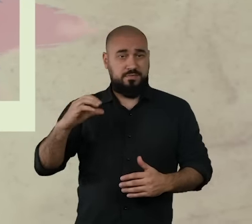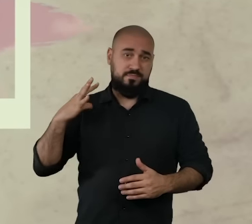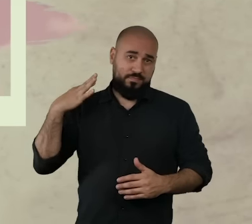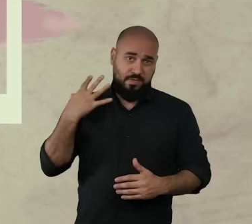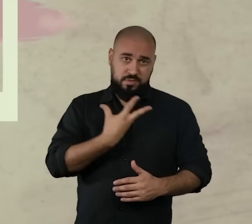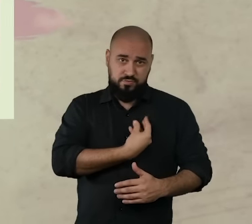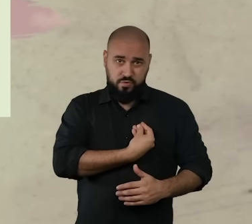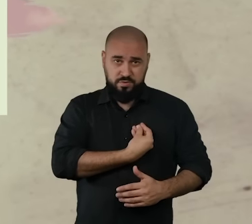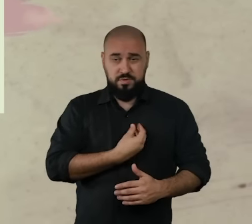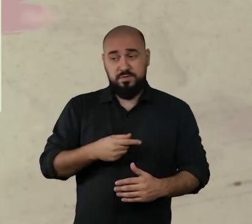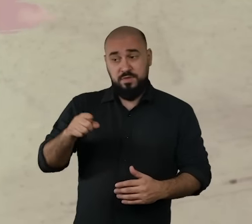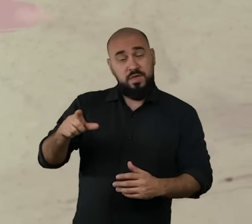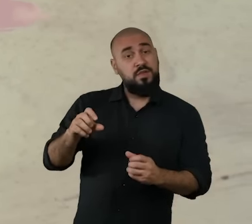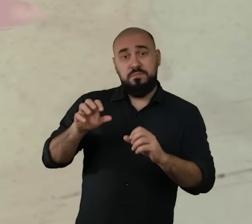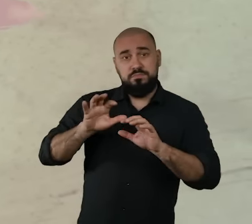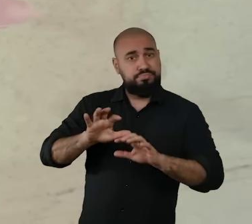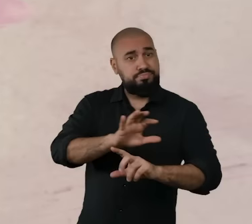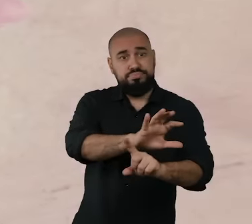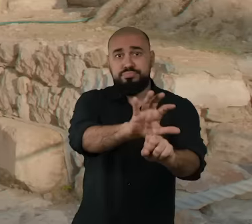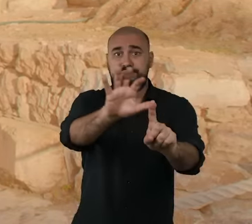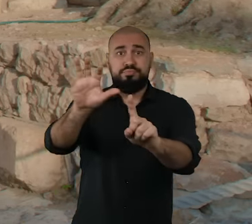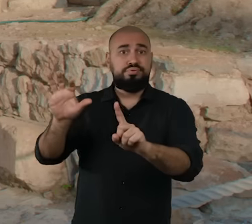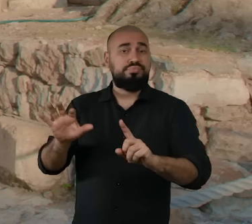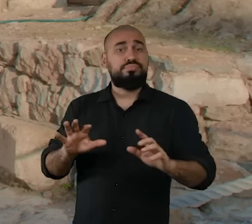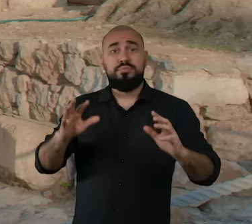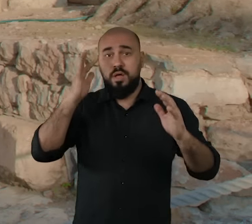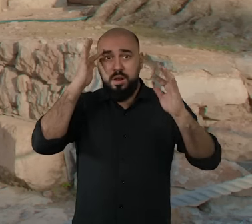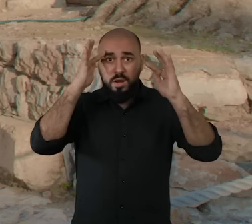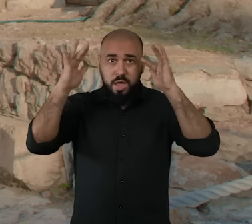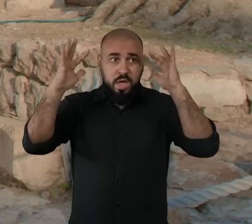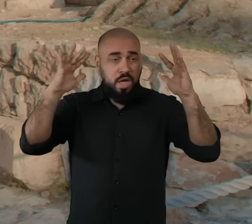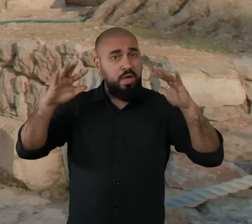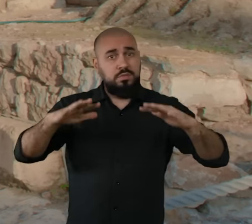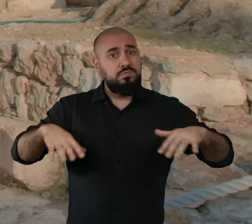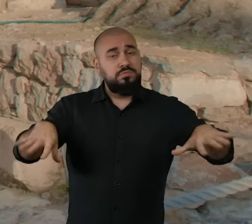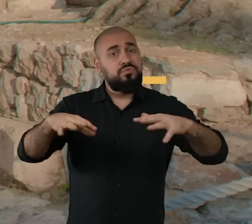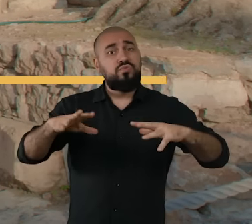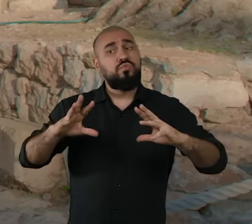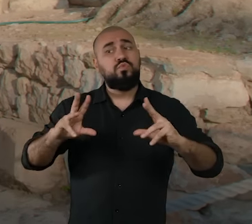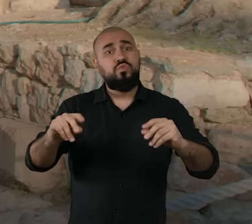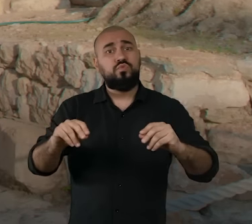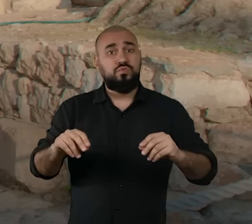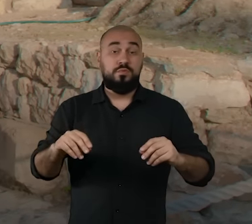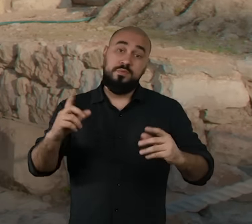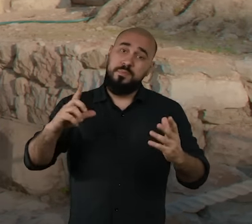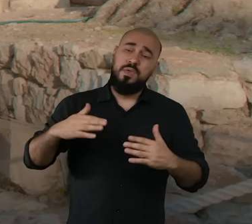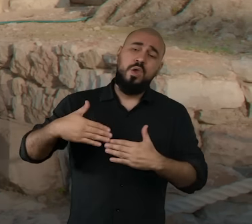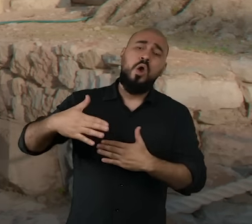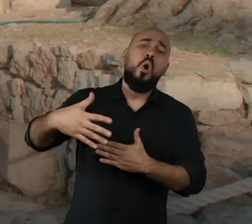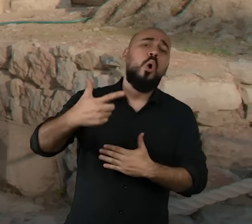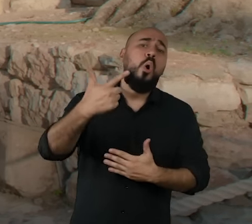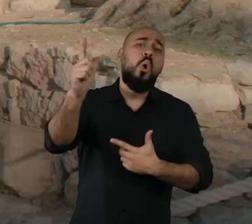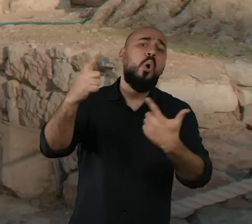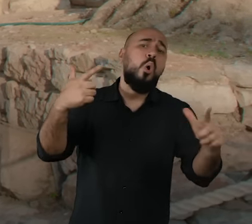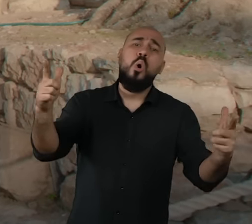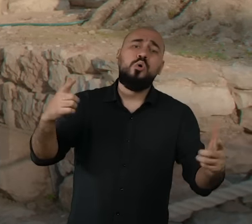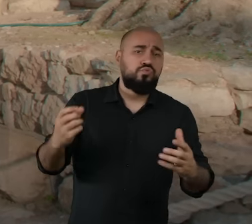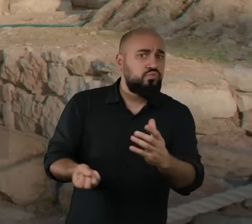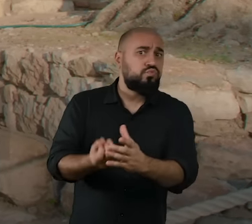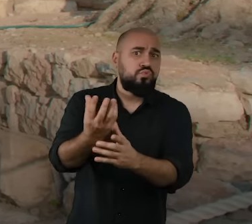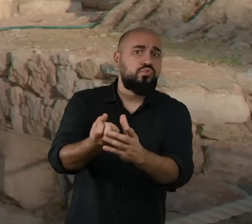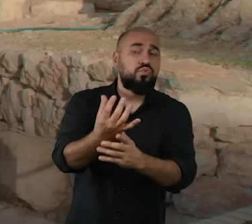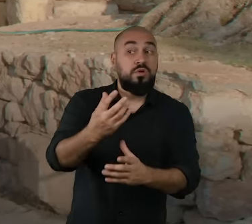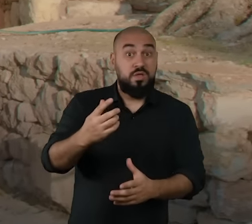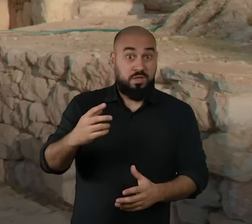aristotélico que também dominou o mundo grego. E depois vieram outros como Estoicos, Epicureus, e a filosofia grega foi tão